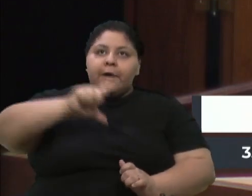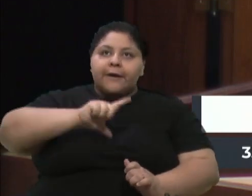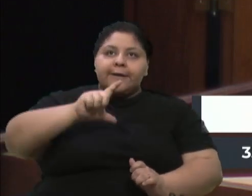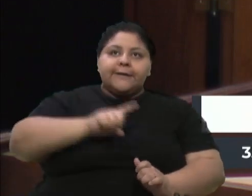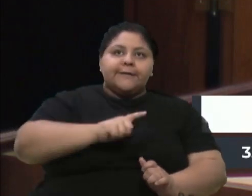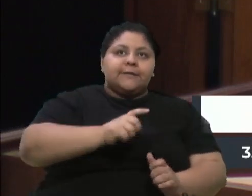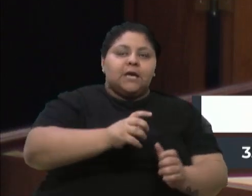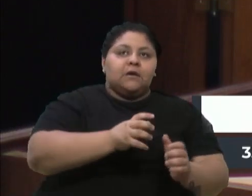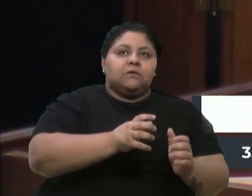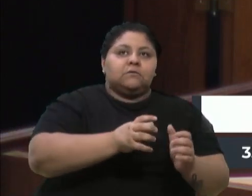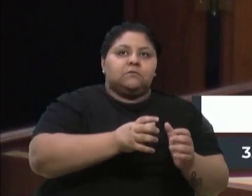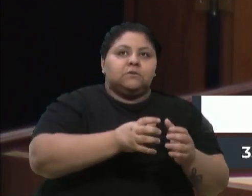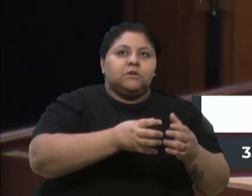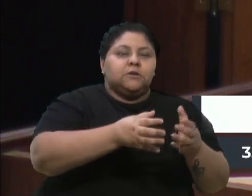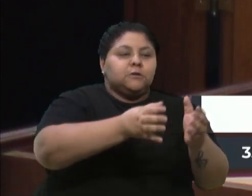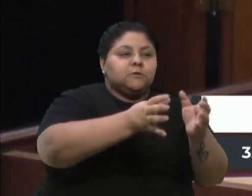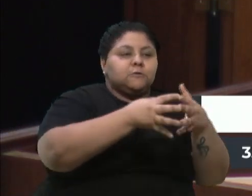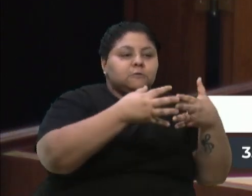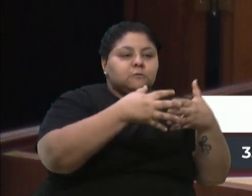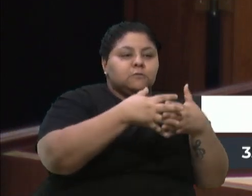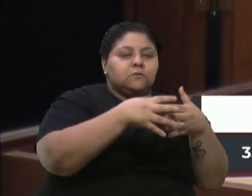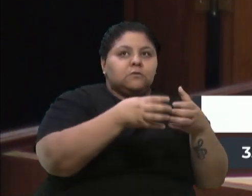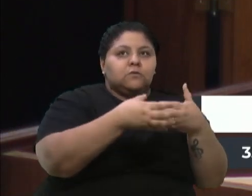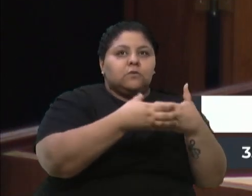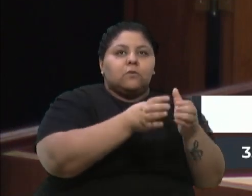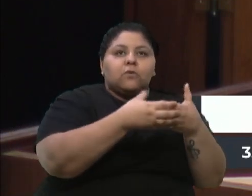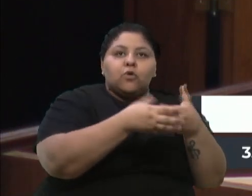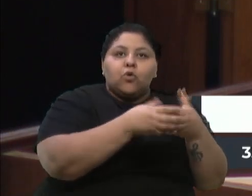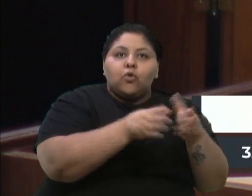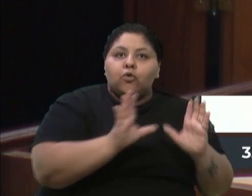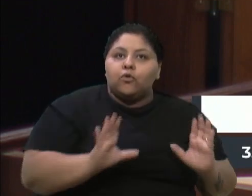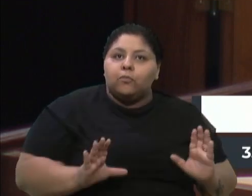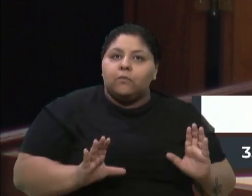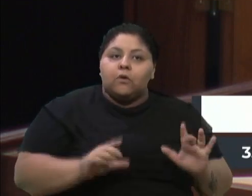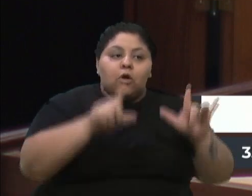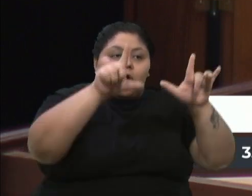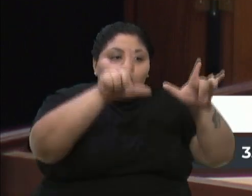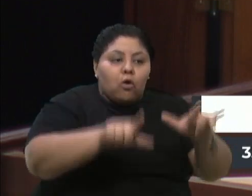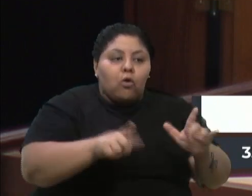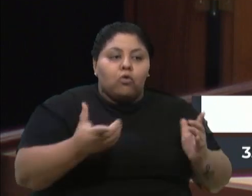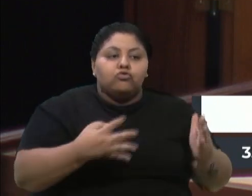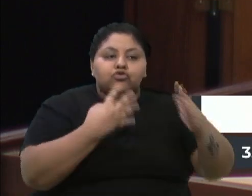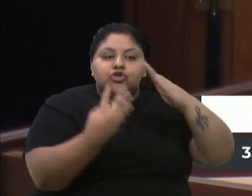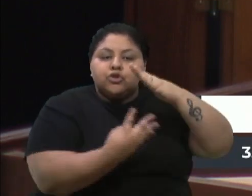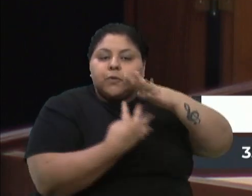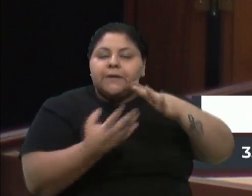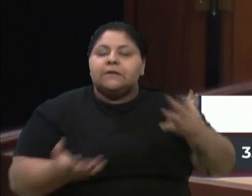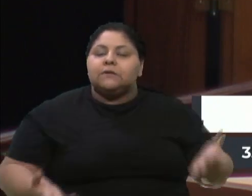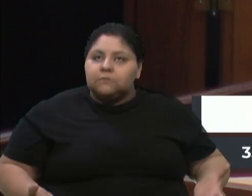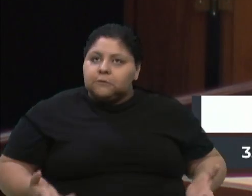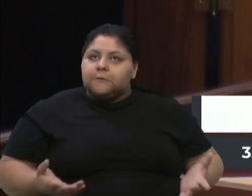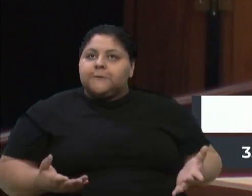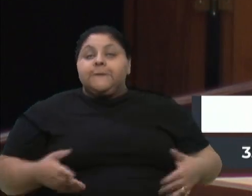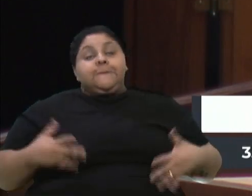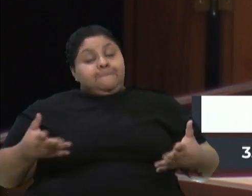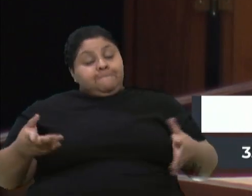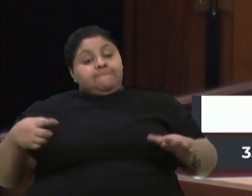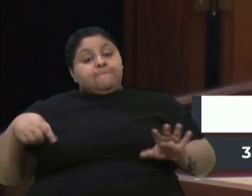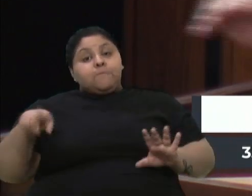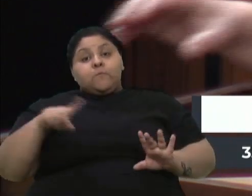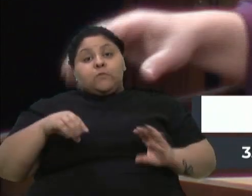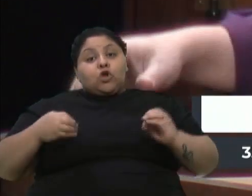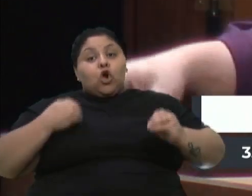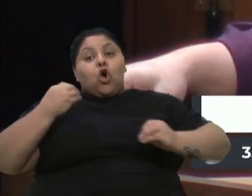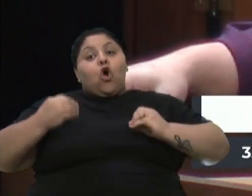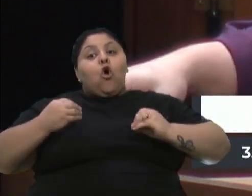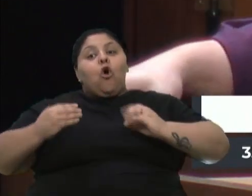proprietários de uma empresa. Se der uma parte, vereador, eu respondo. Aonde que ele está sendo quarteirizado? Então, assim, como se quando